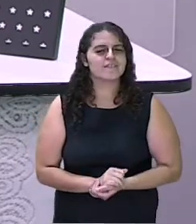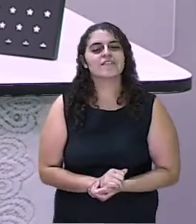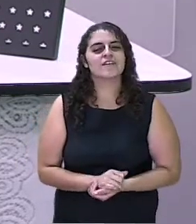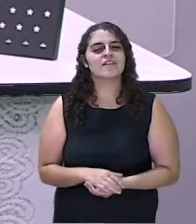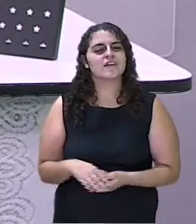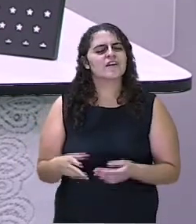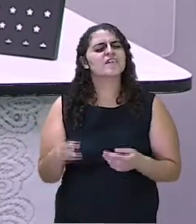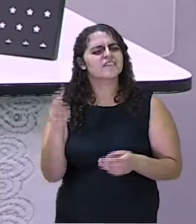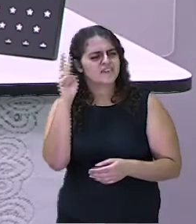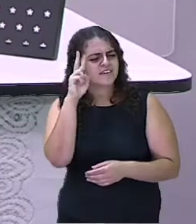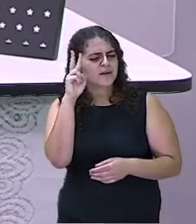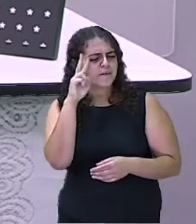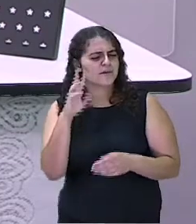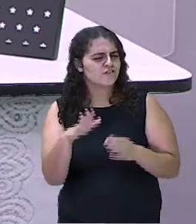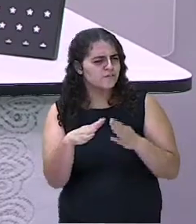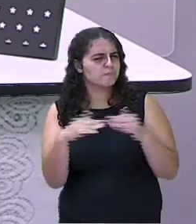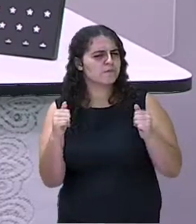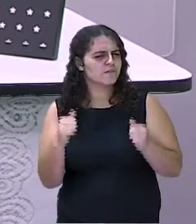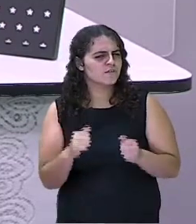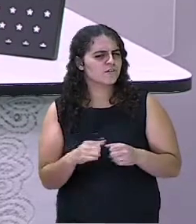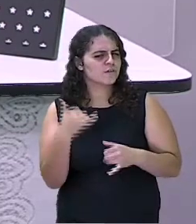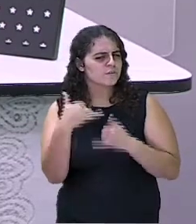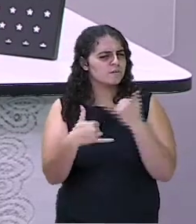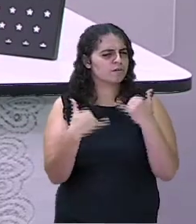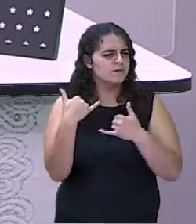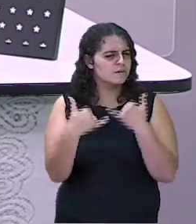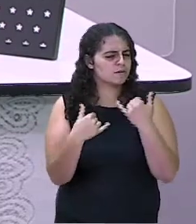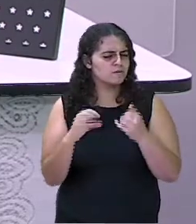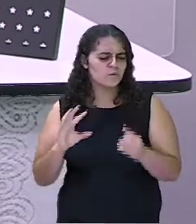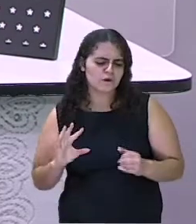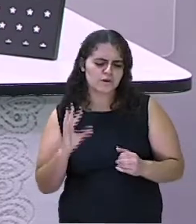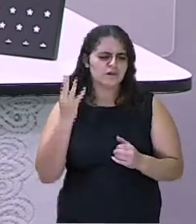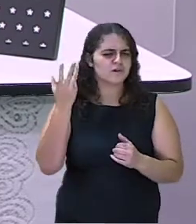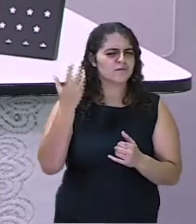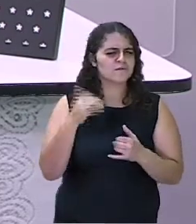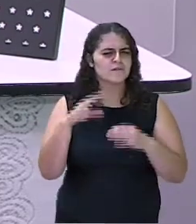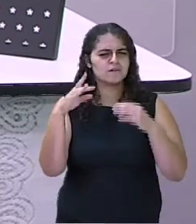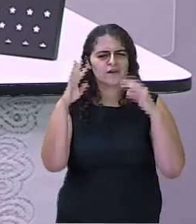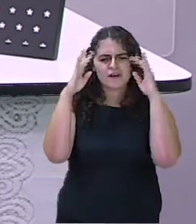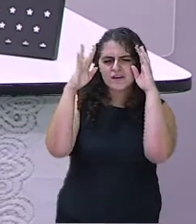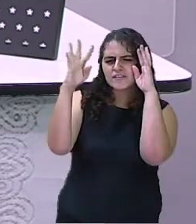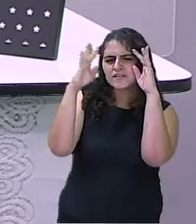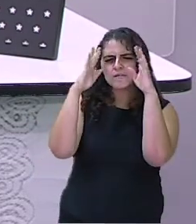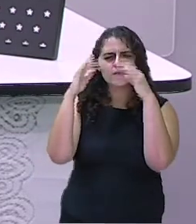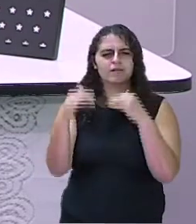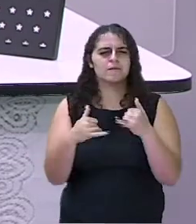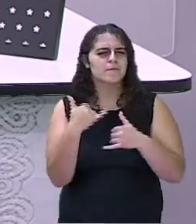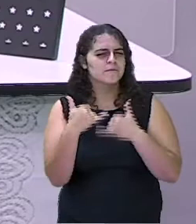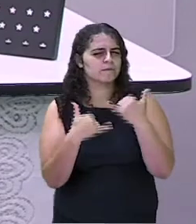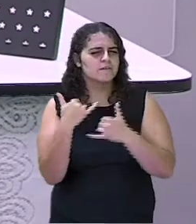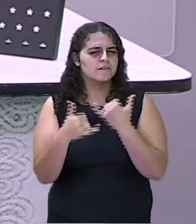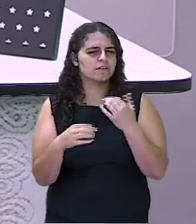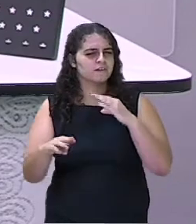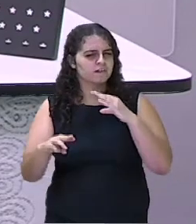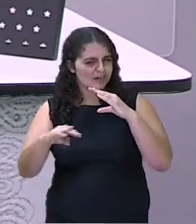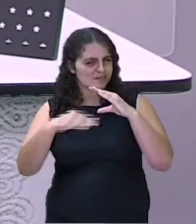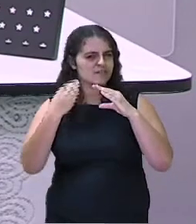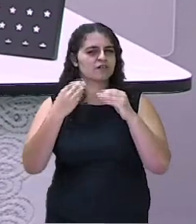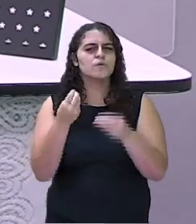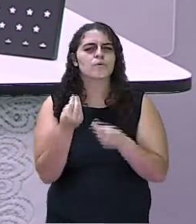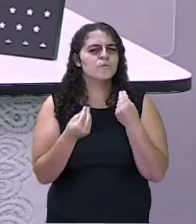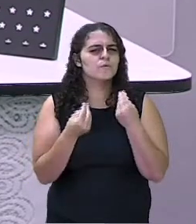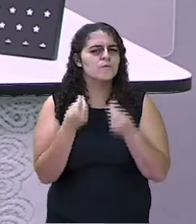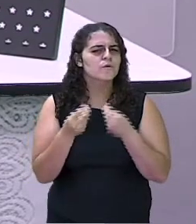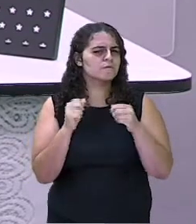nós pedimos que brincassem ou desenvolvesse uma brincadeira e mandasse aqui para nós o modo de